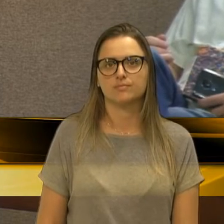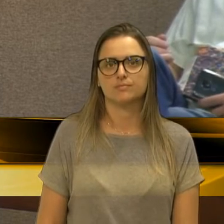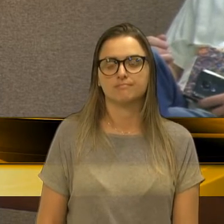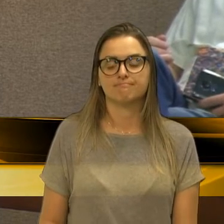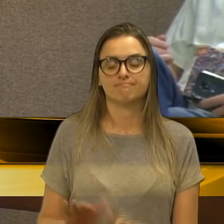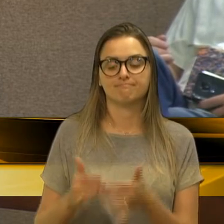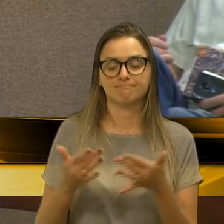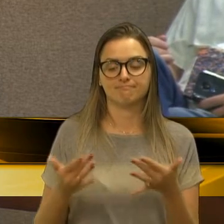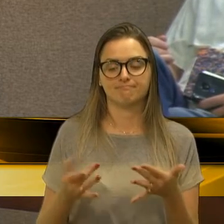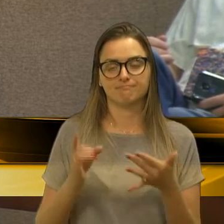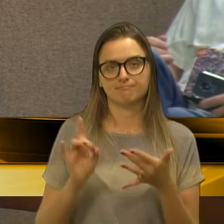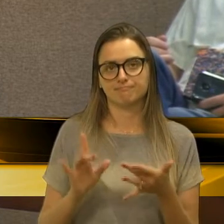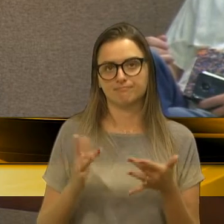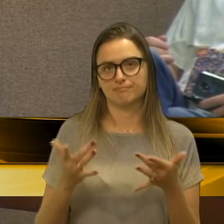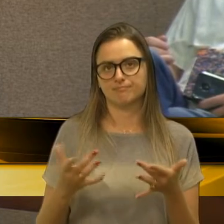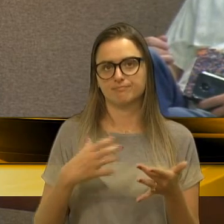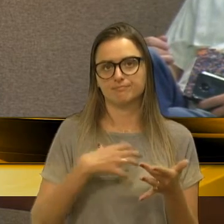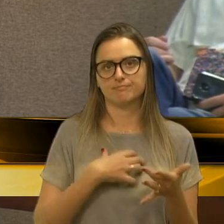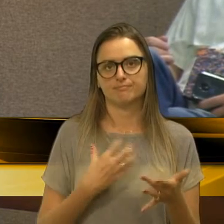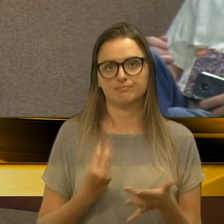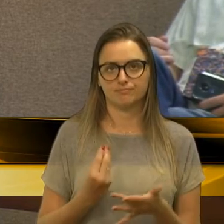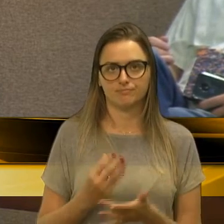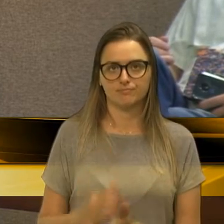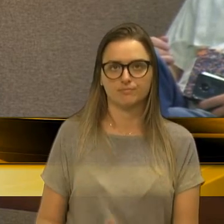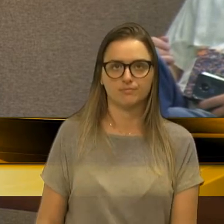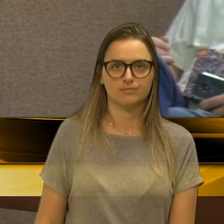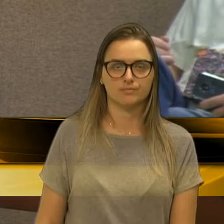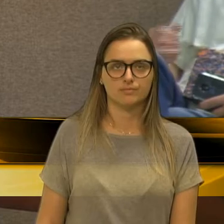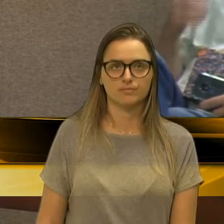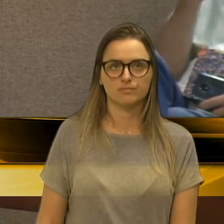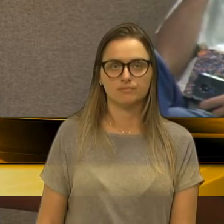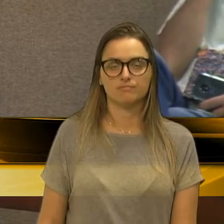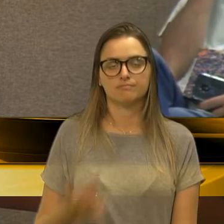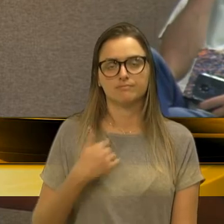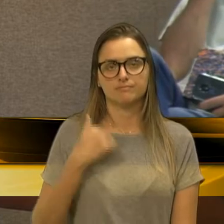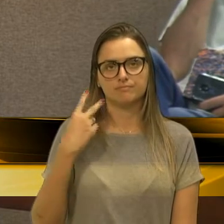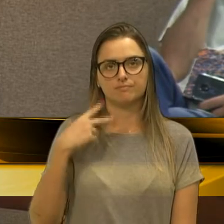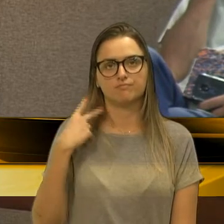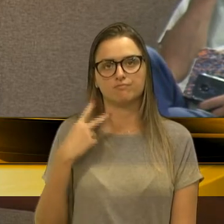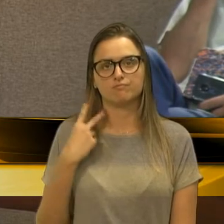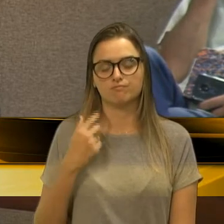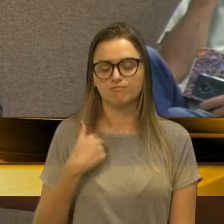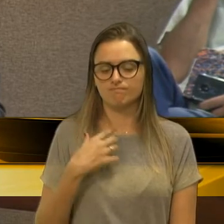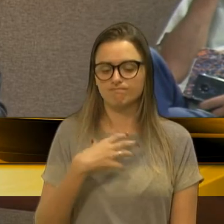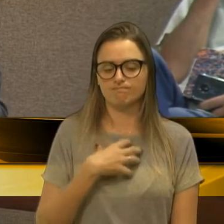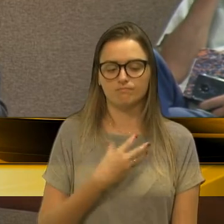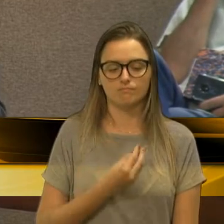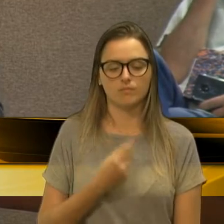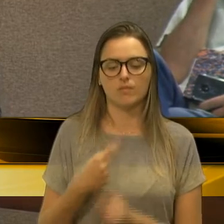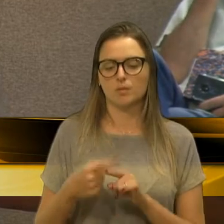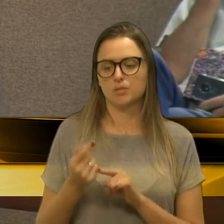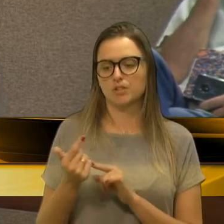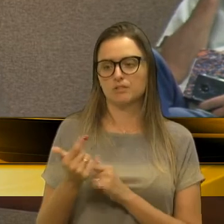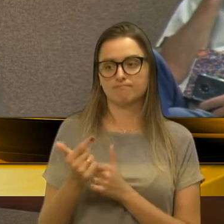fica aí o registro e o lamento, como vereador, que a gente se sente impotente,